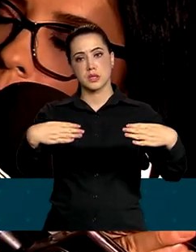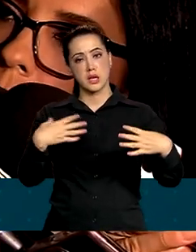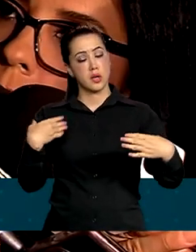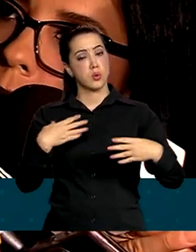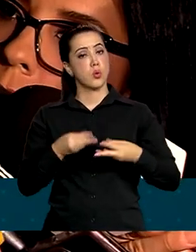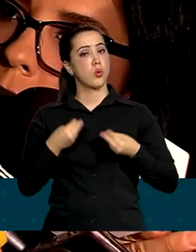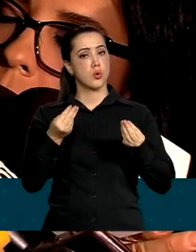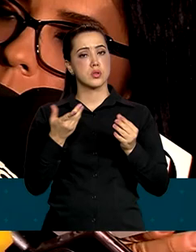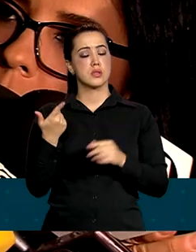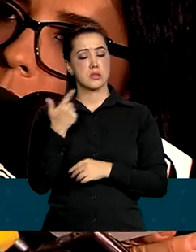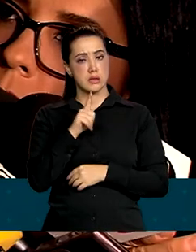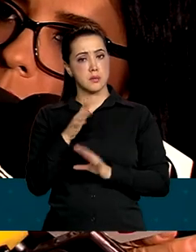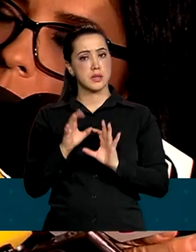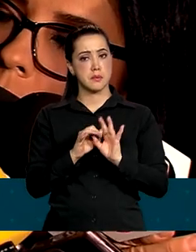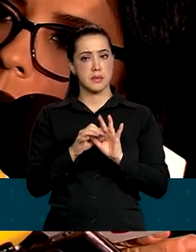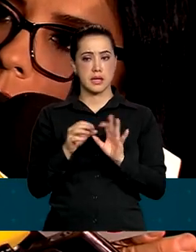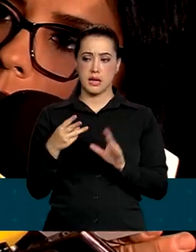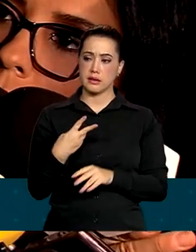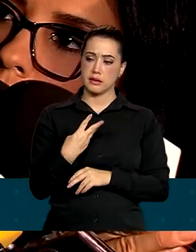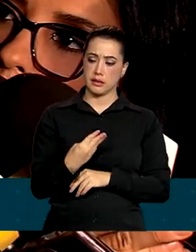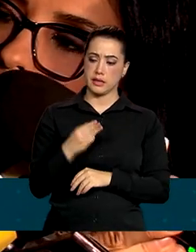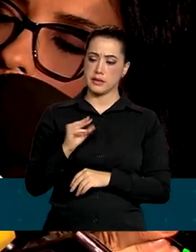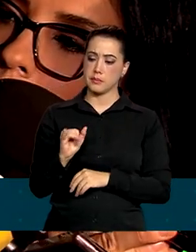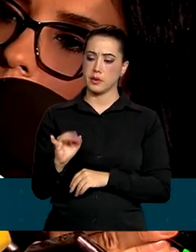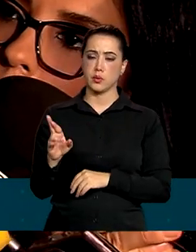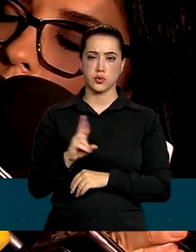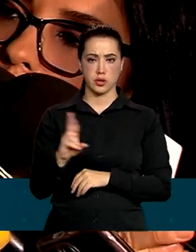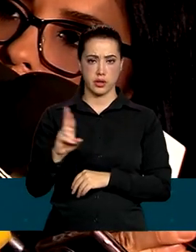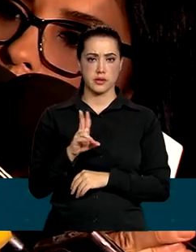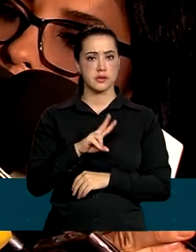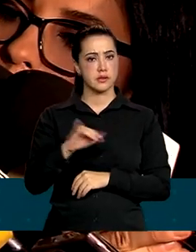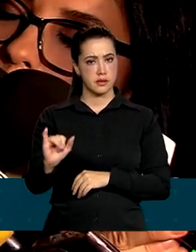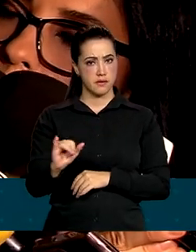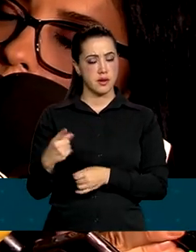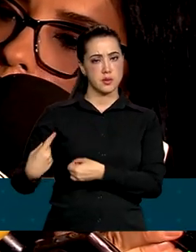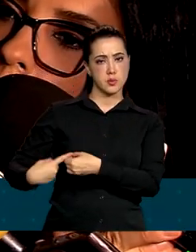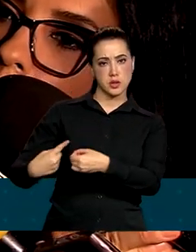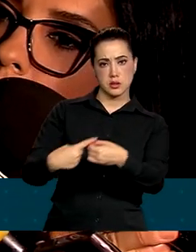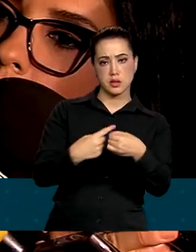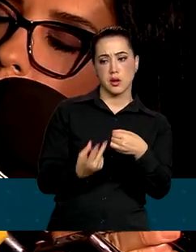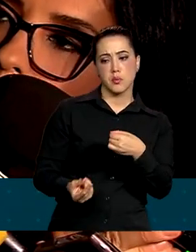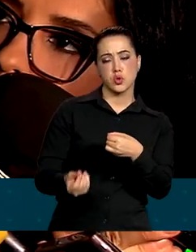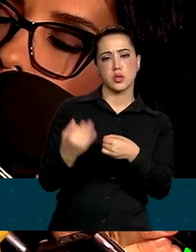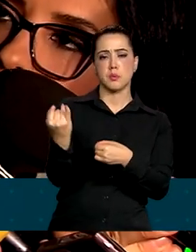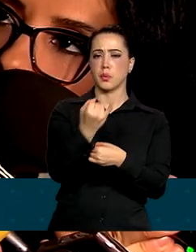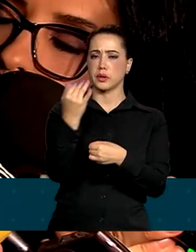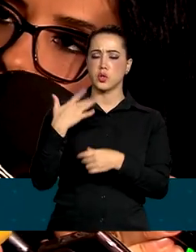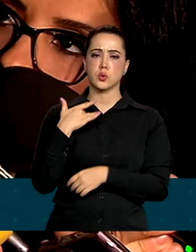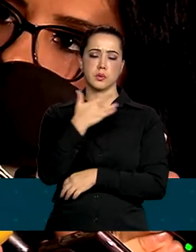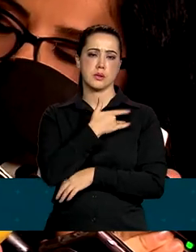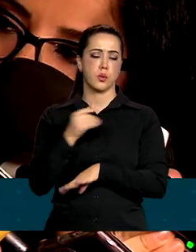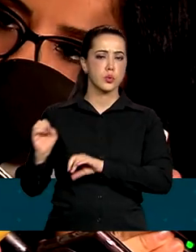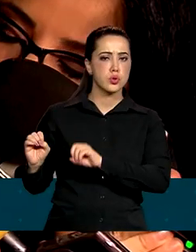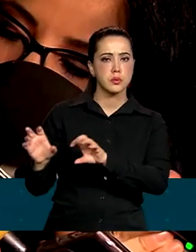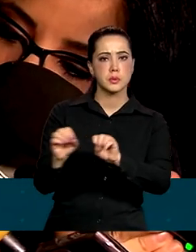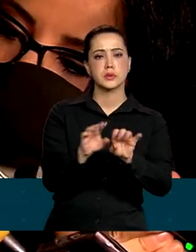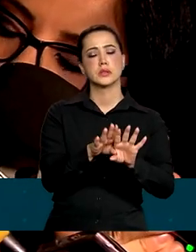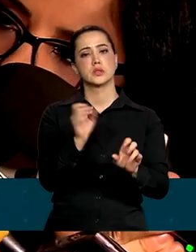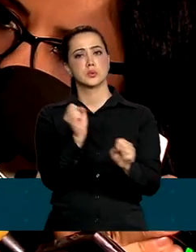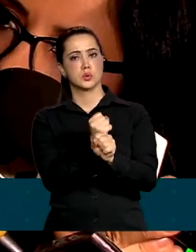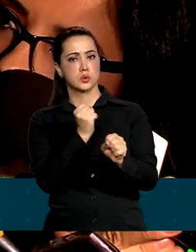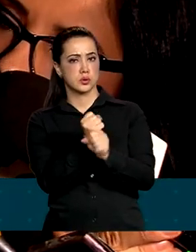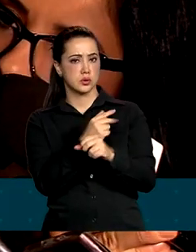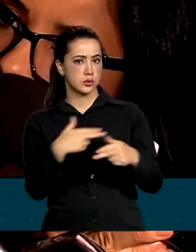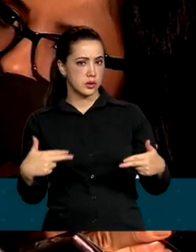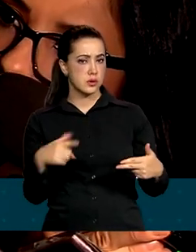Estão liberando mais de 3 bilhões de reais que vai para os municípios. Recursos importantes para a saúde, para a educação, para a infraestrutura.